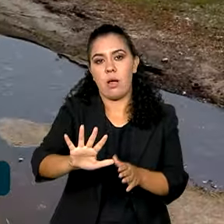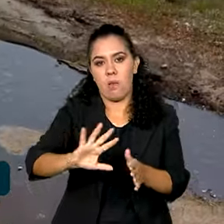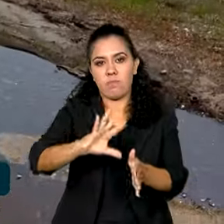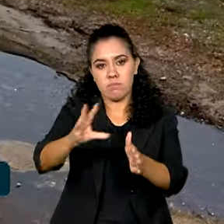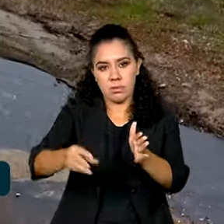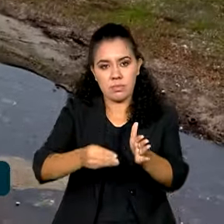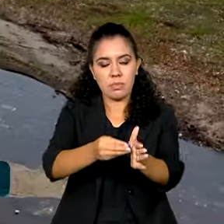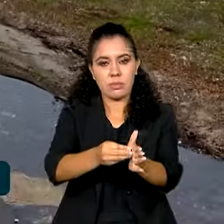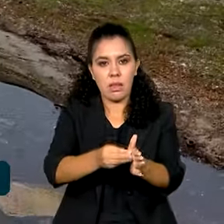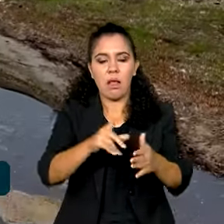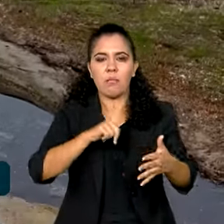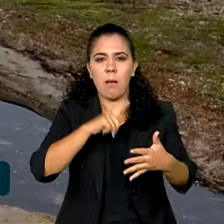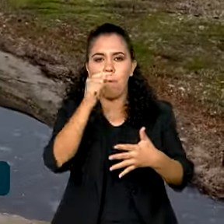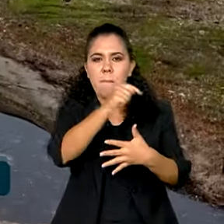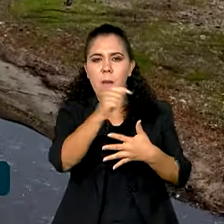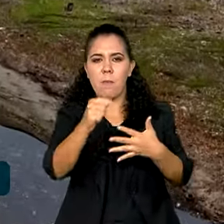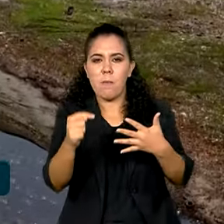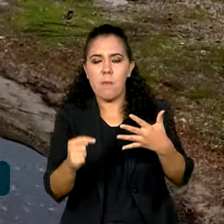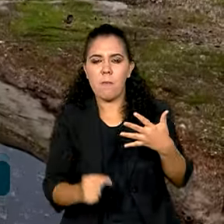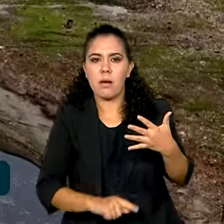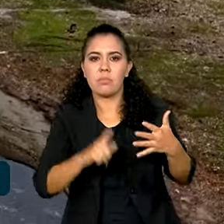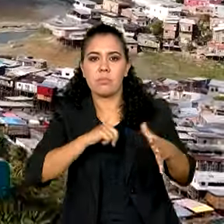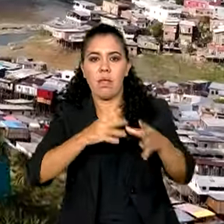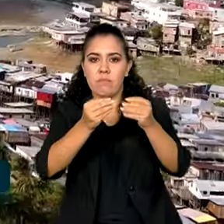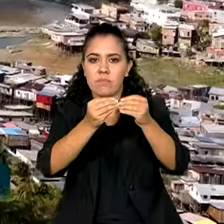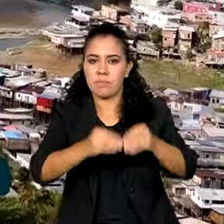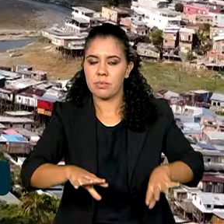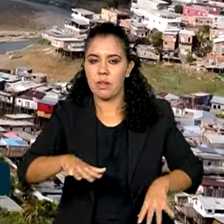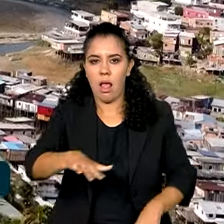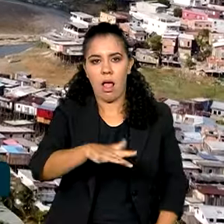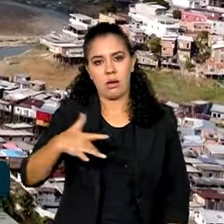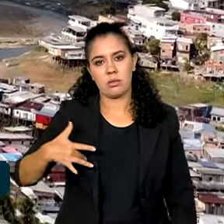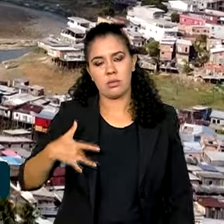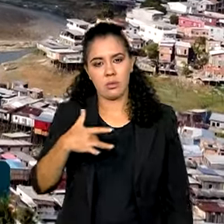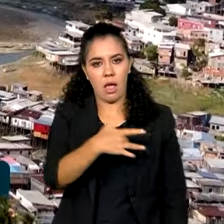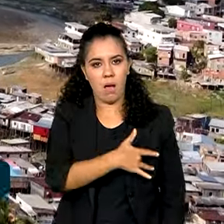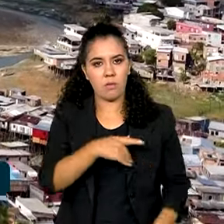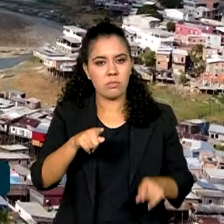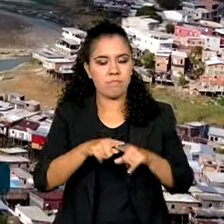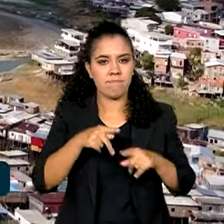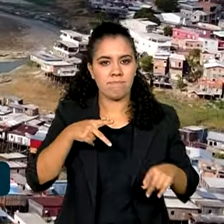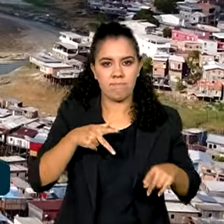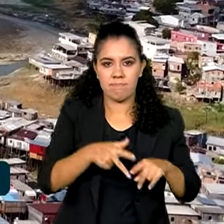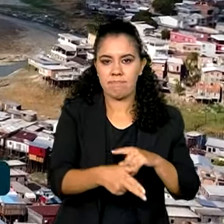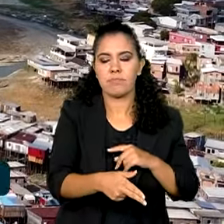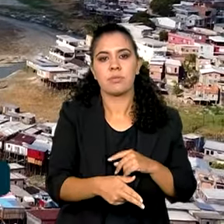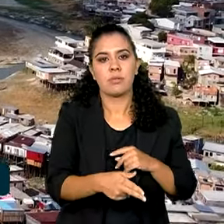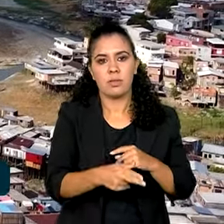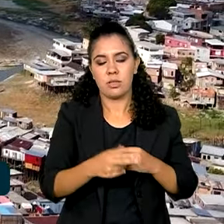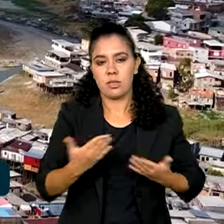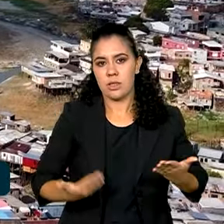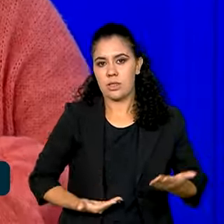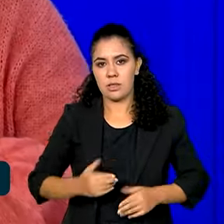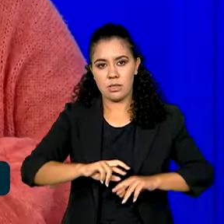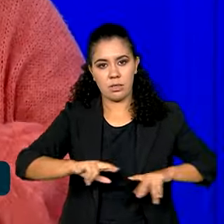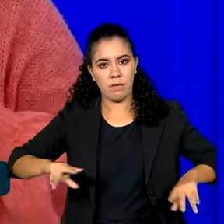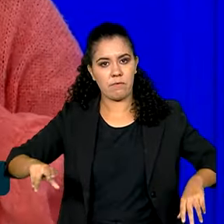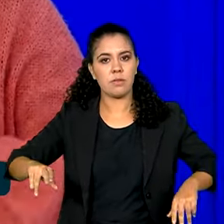fatores levaram ao impacto diverso na saúde. Interrupção de serviços essenciais,